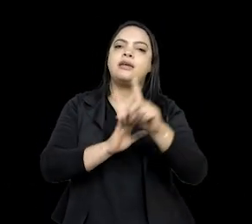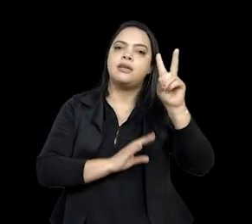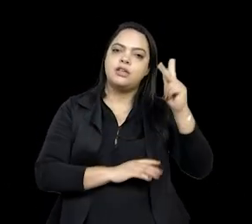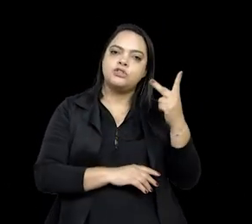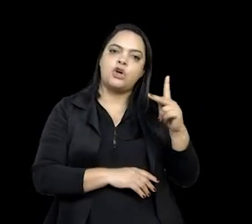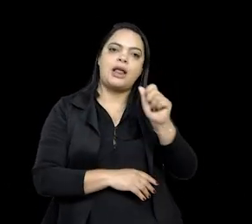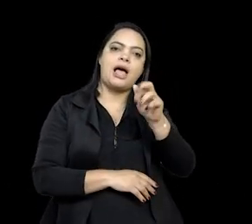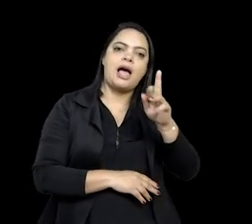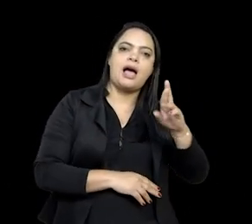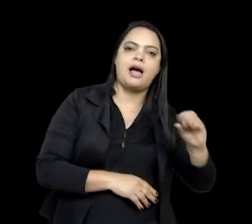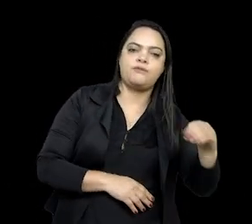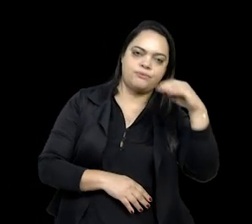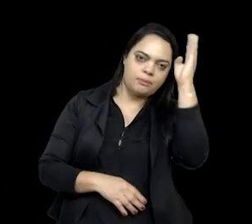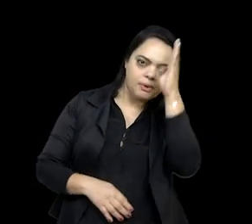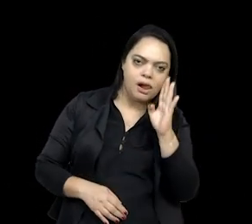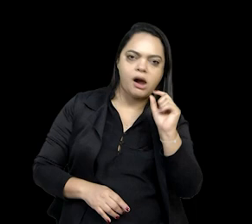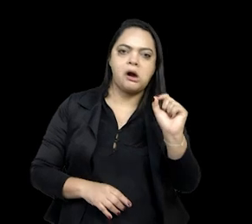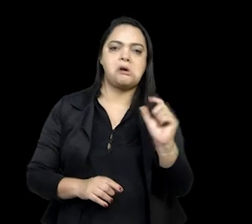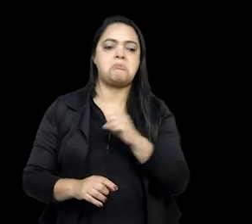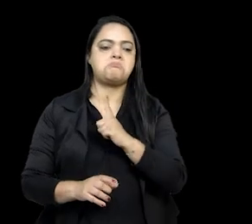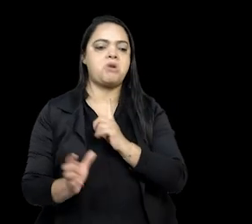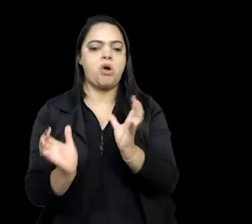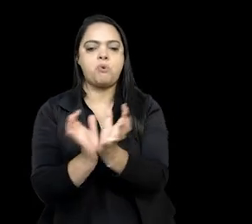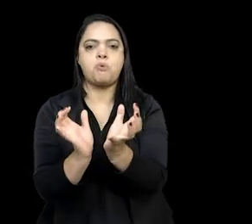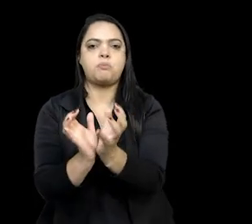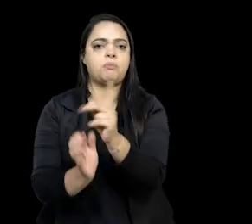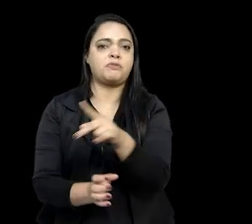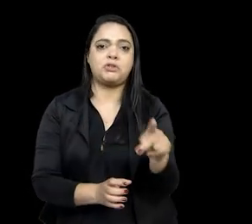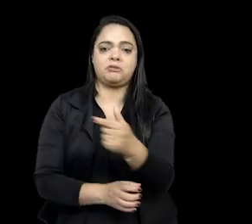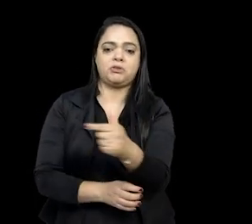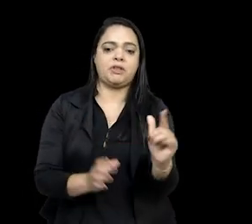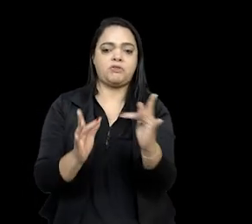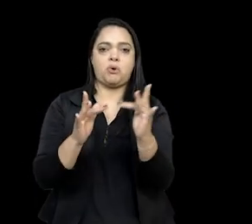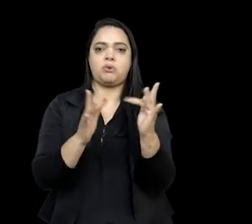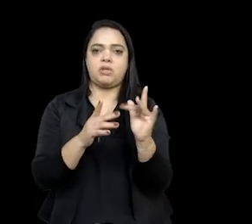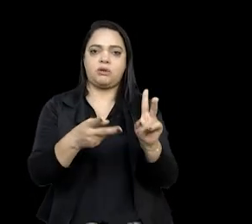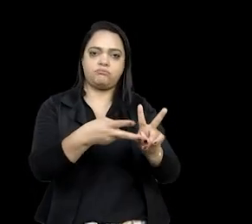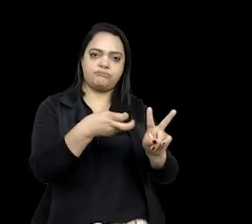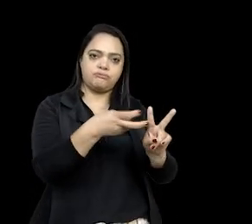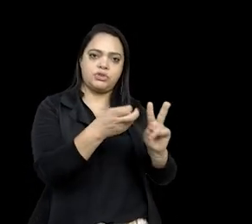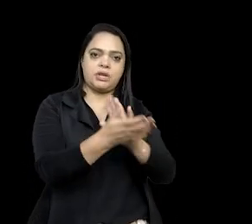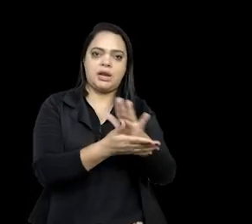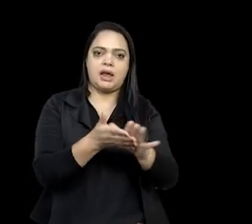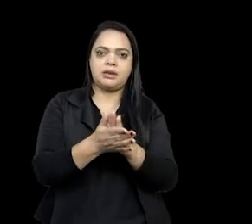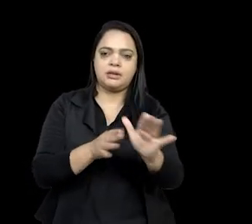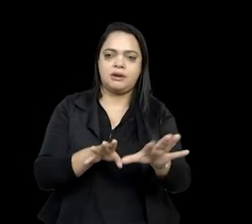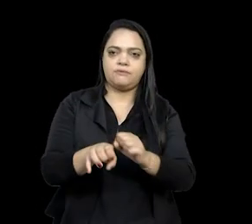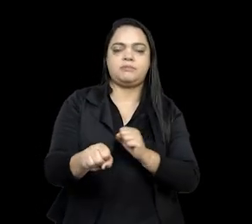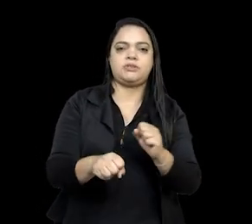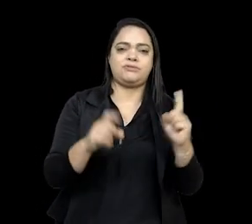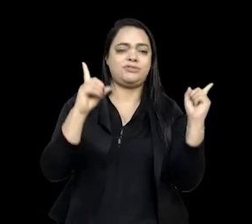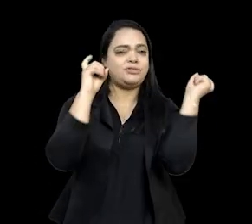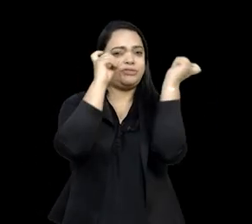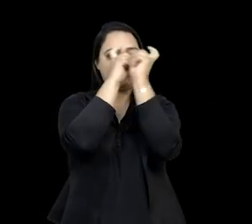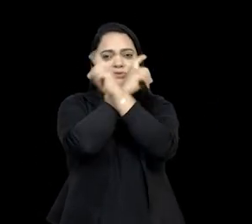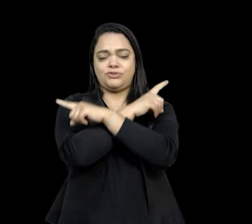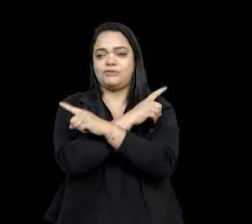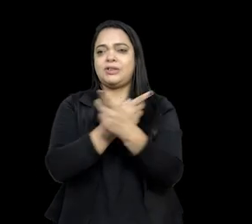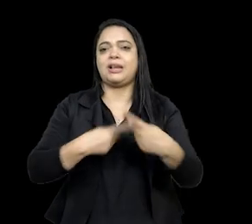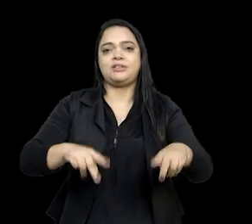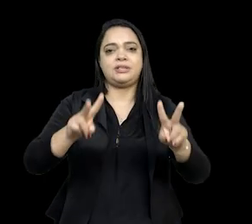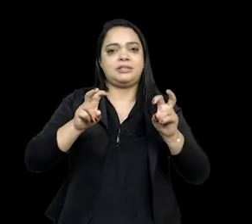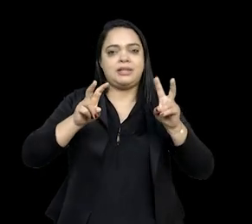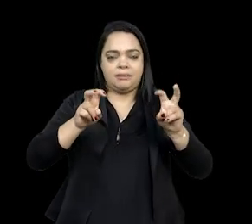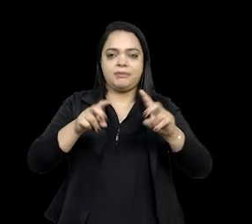uma leva de professores que muitas vezes não tiveram contato com a história indígena na formação. E tem muitas dificuldades em tratar do tema na